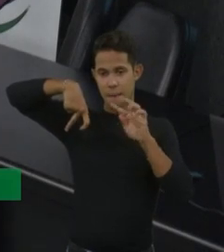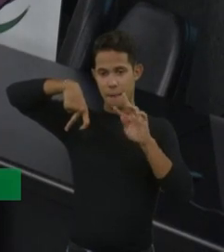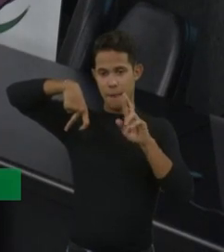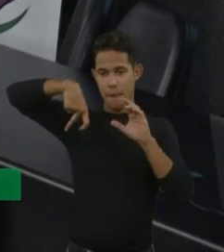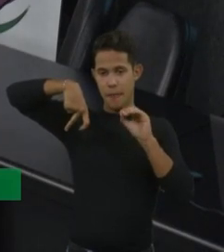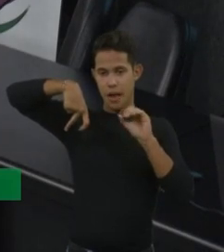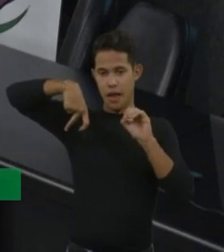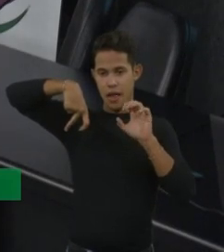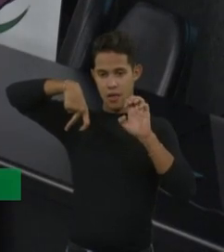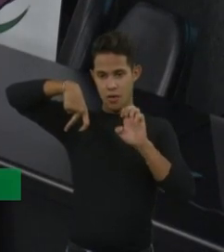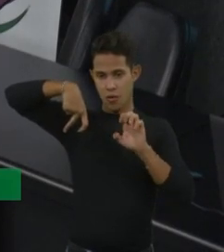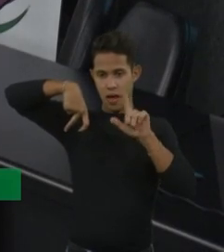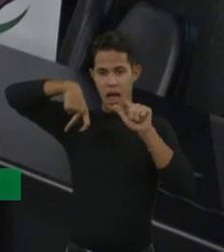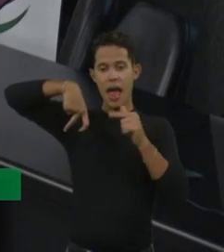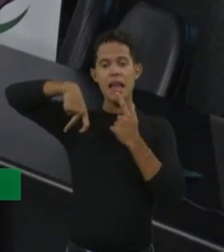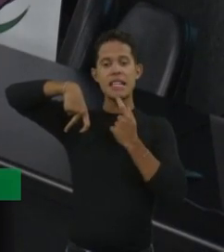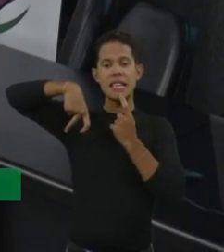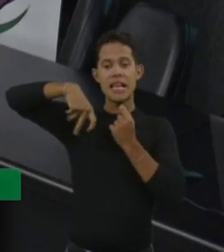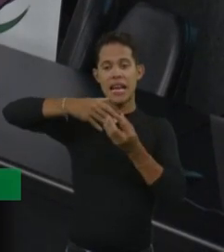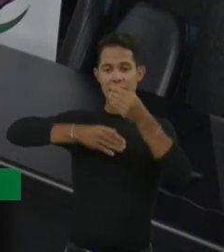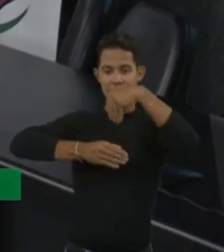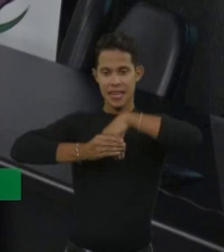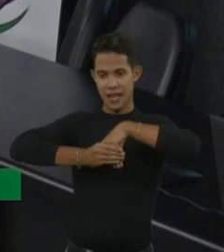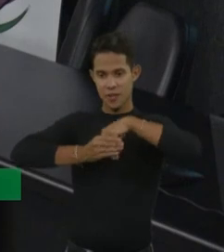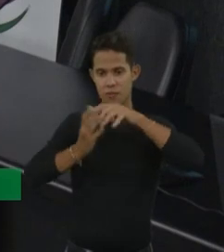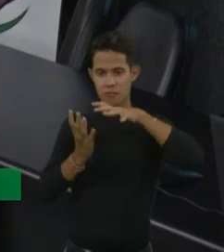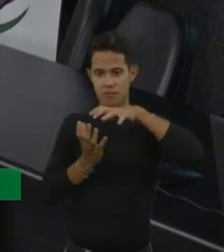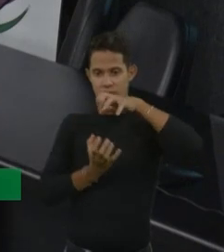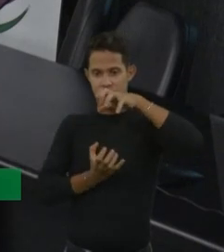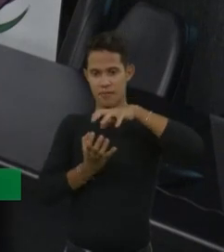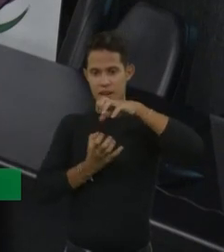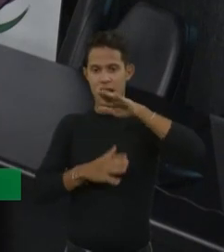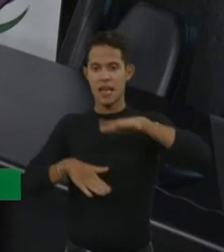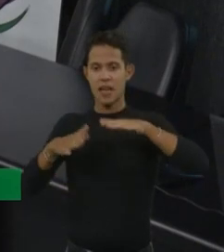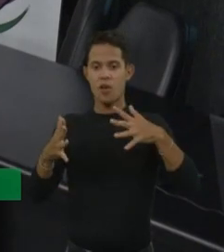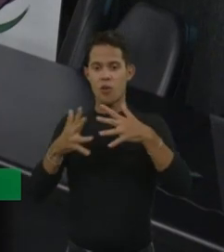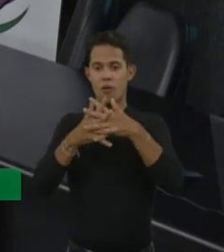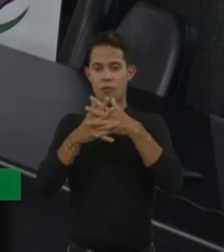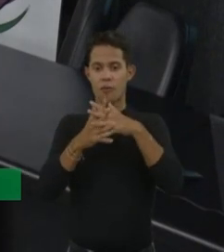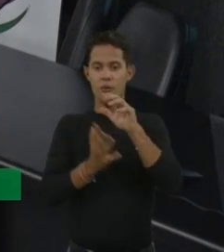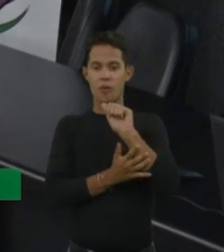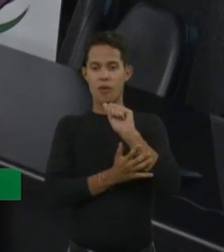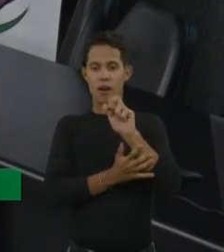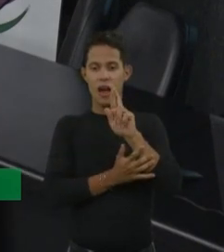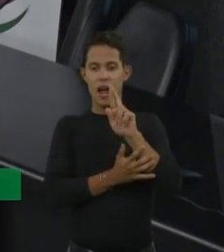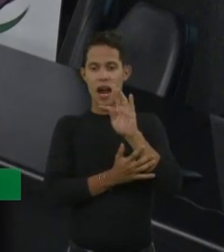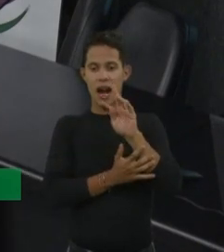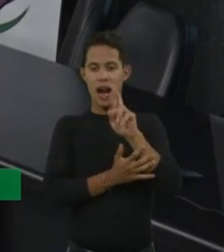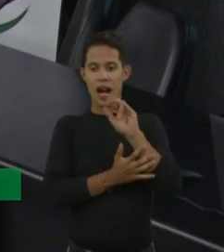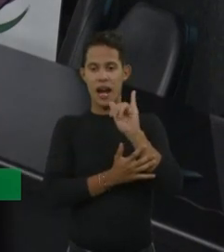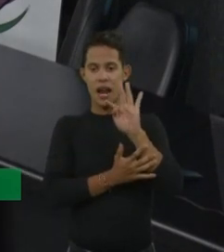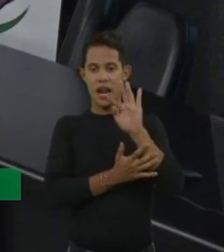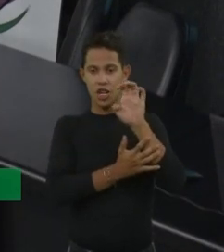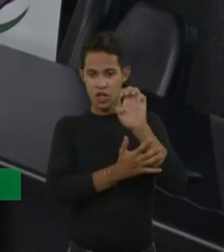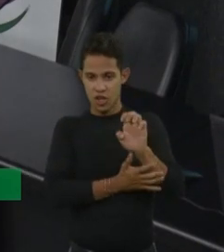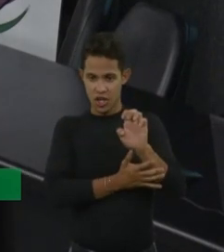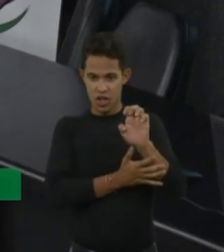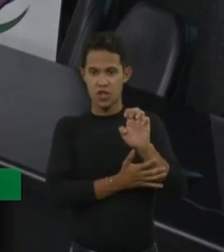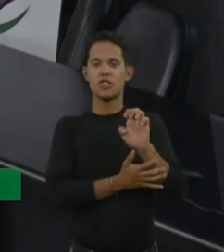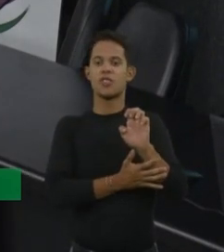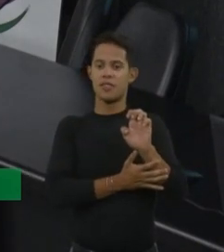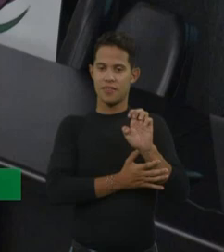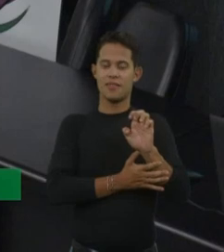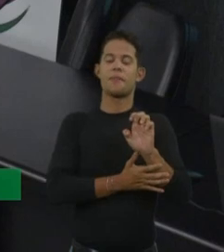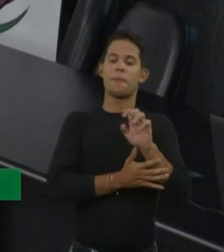muitas vezes, é confundindo com artrite, artrite séptica, infecção, que também não é incomum em criança. E, às vezes,